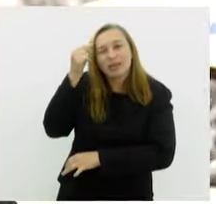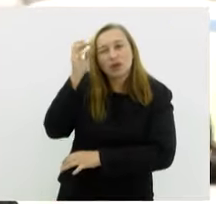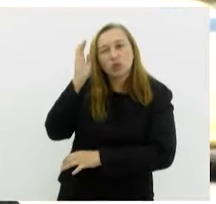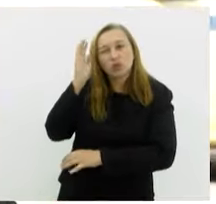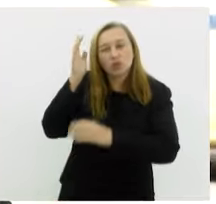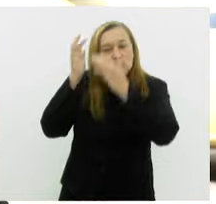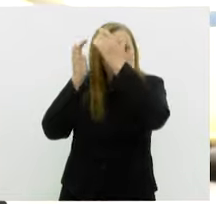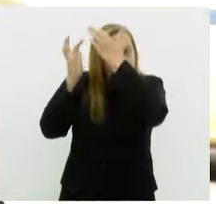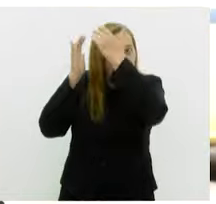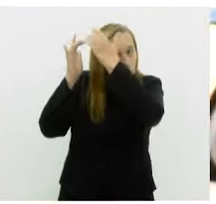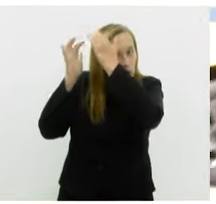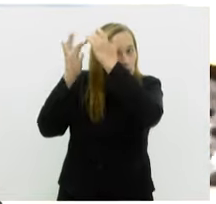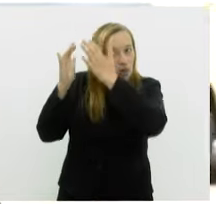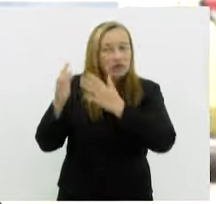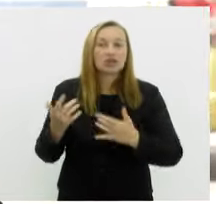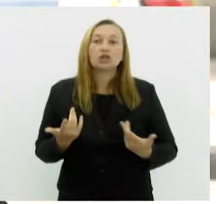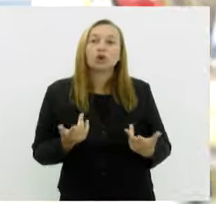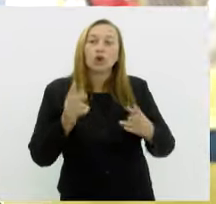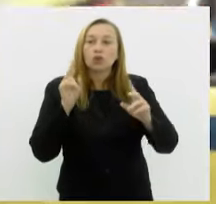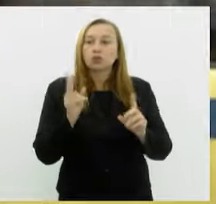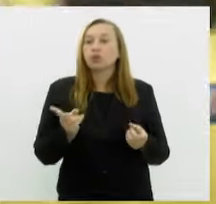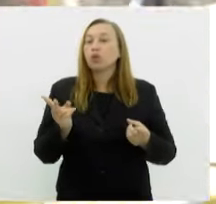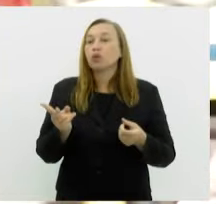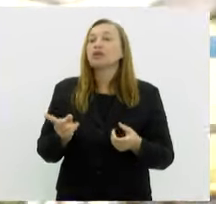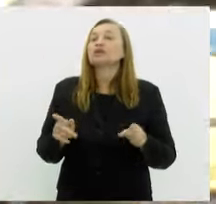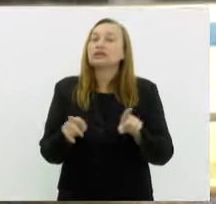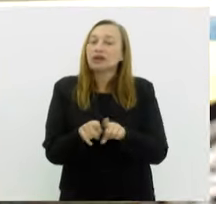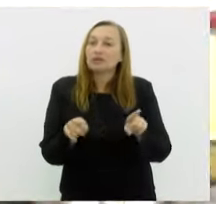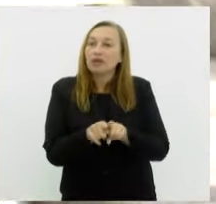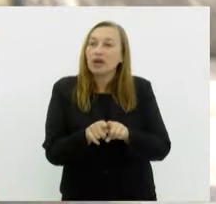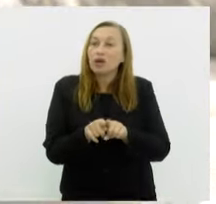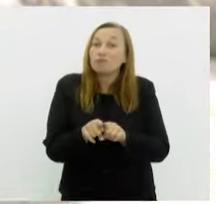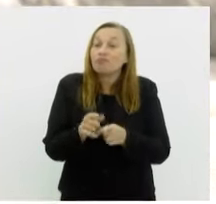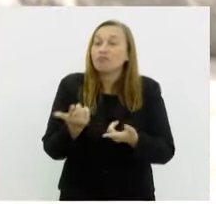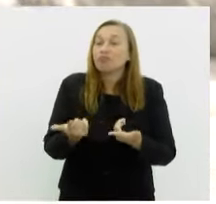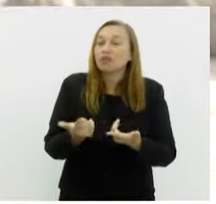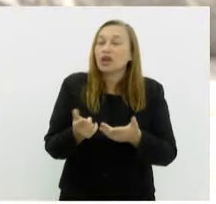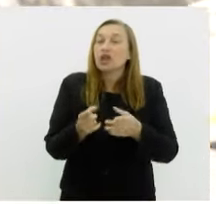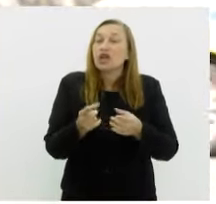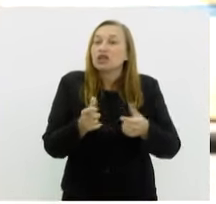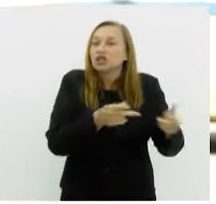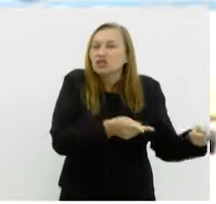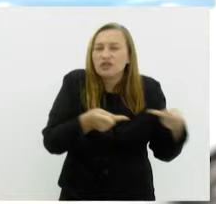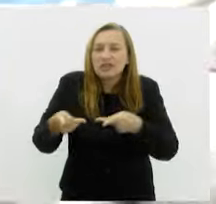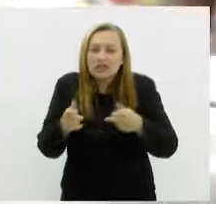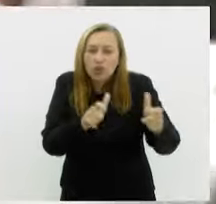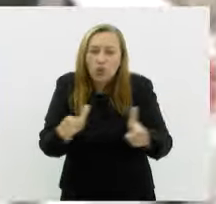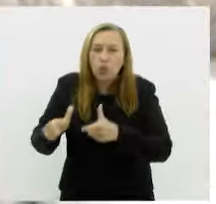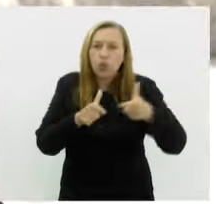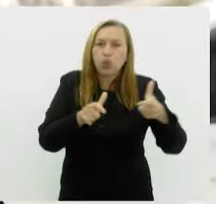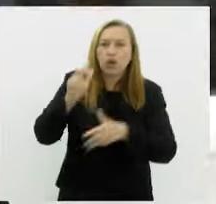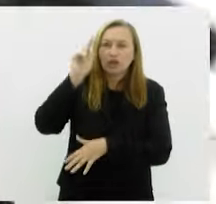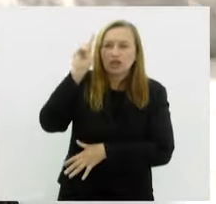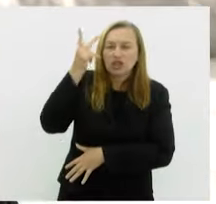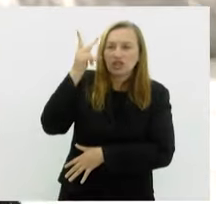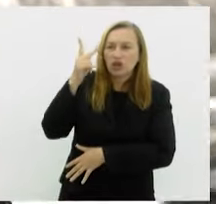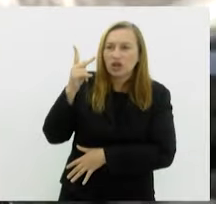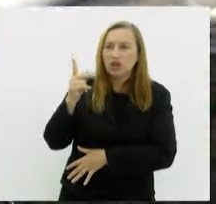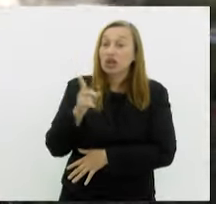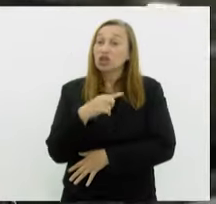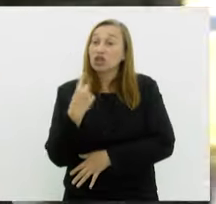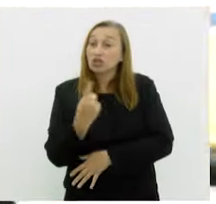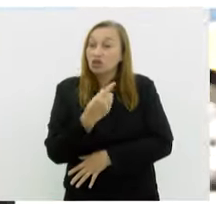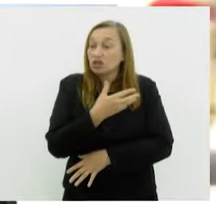de autoconhecimento e de busca por identidade. A gente revisita lugares da história em que as nossas presenças não estão